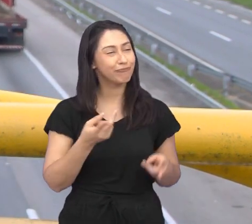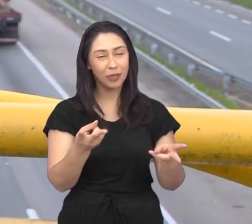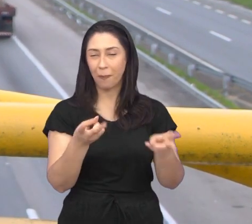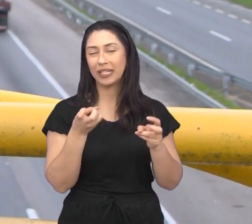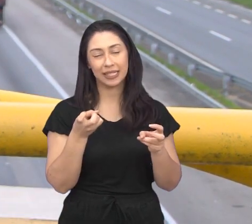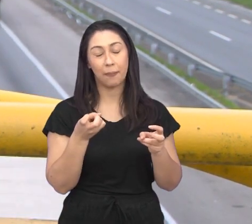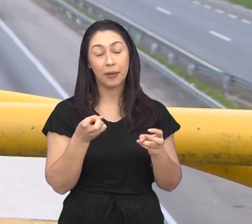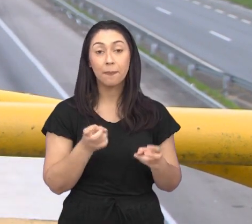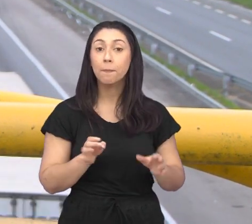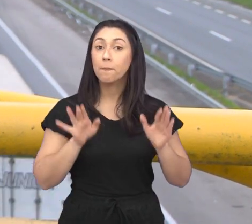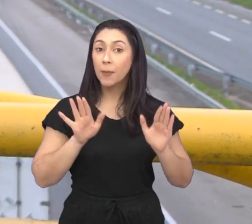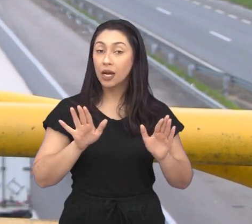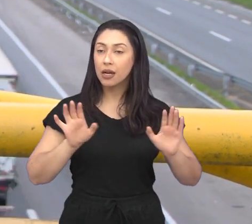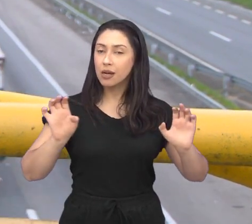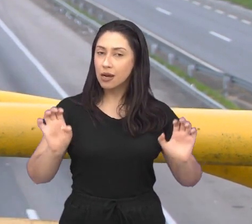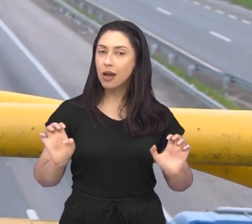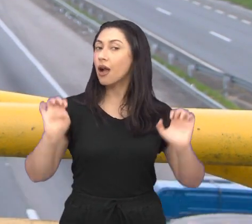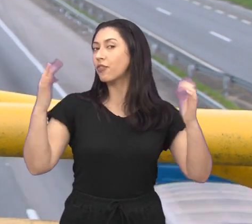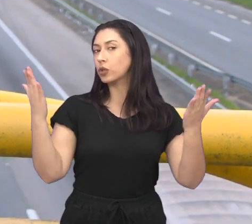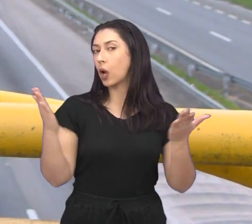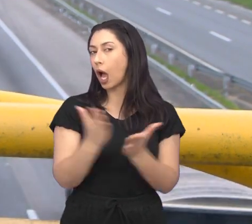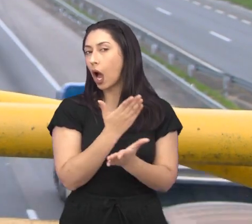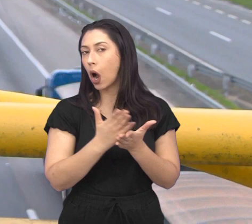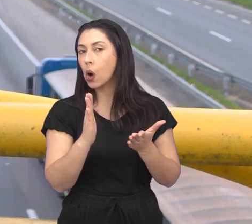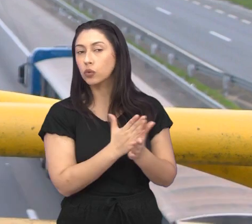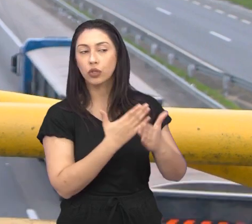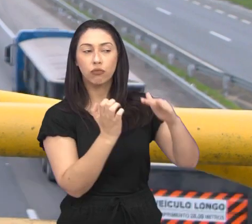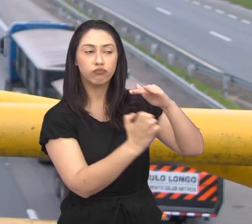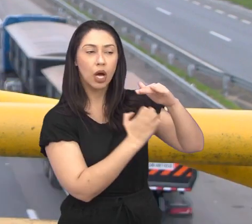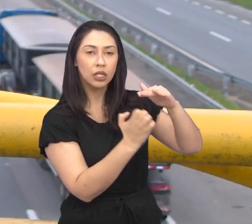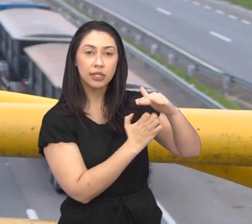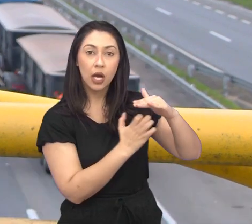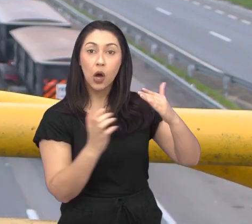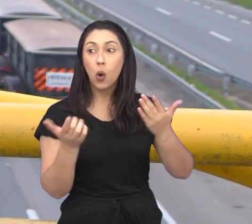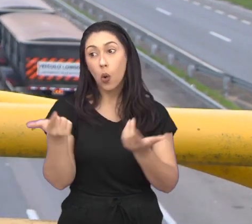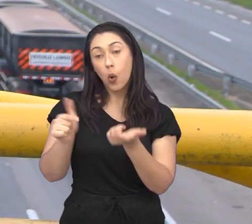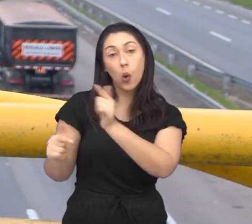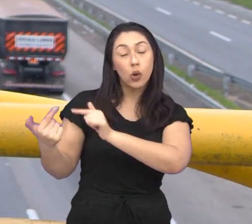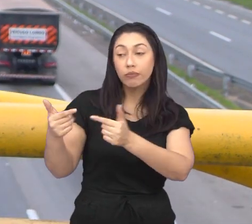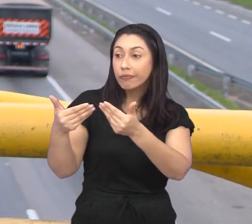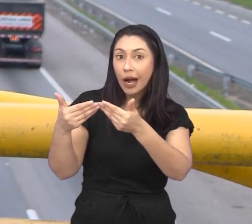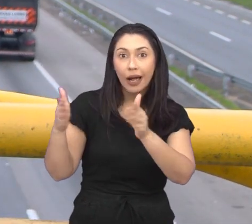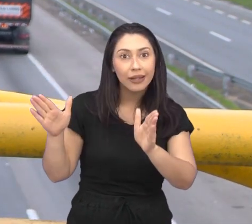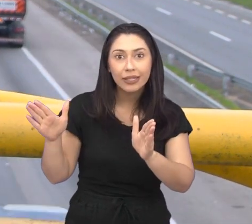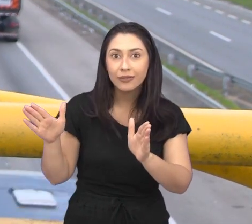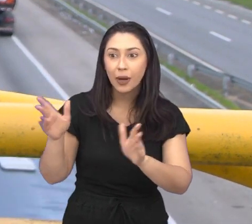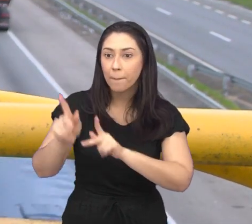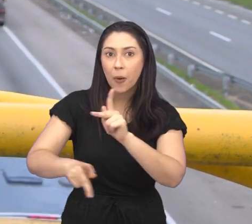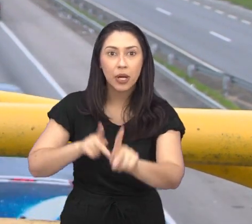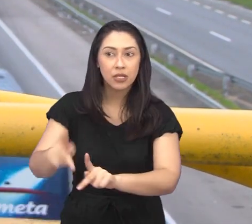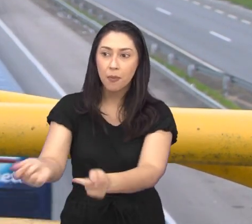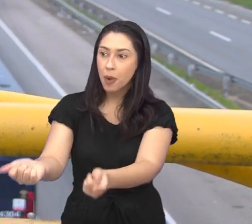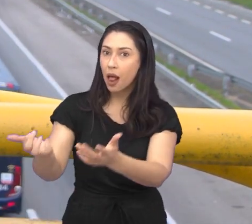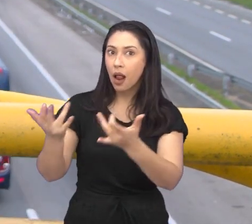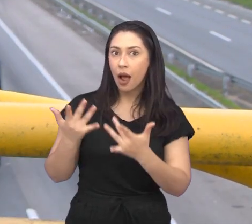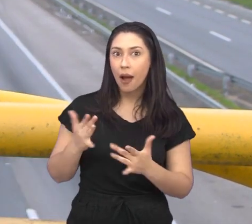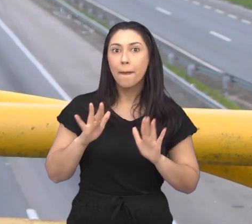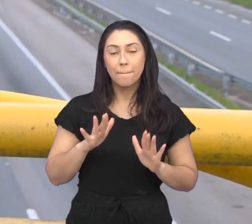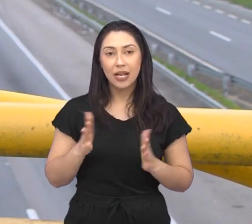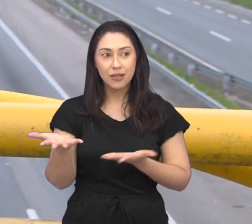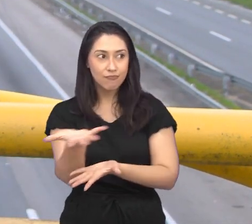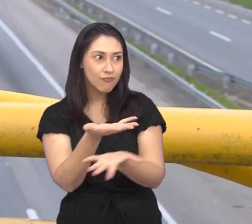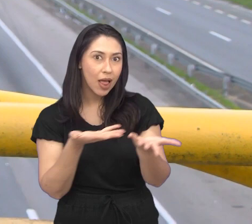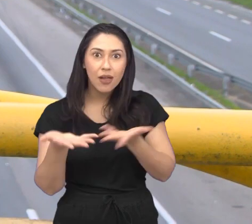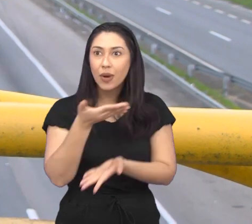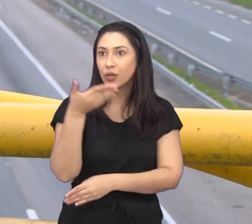despercebido pela população. São eventos, alguns corporativos, outros abertos ao público que acontecem aqui na cidade, que